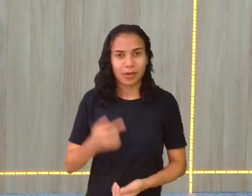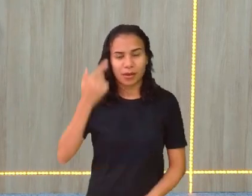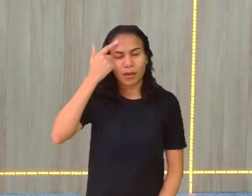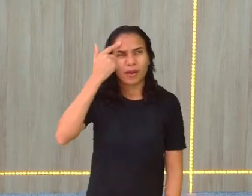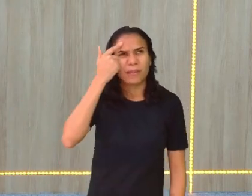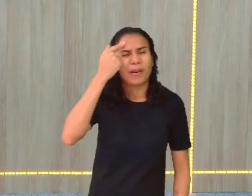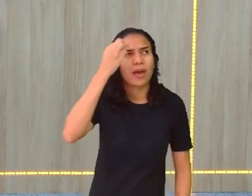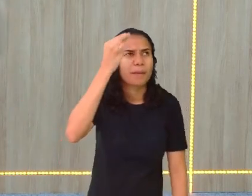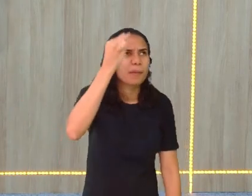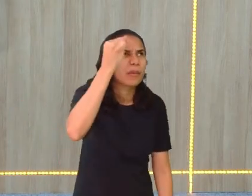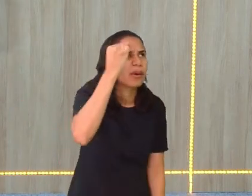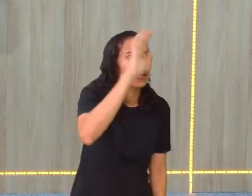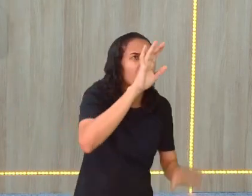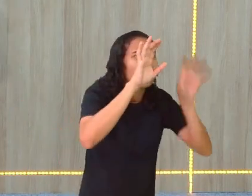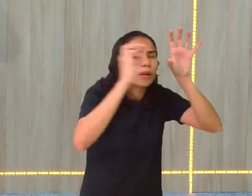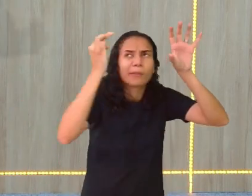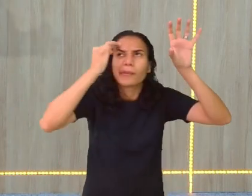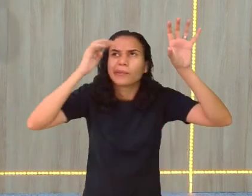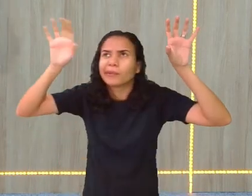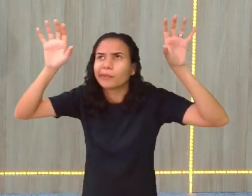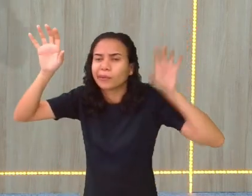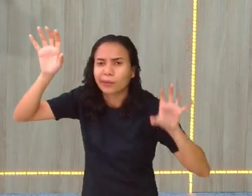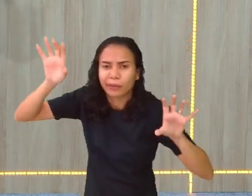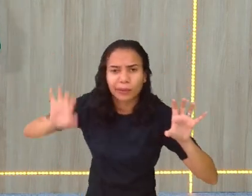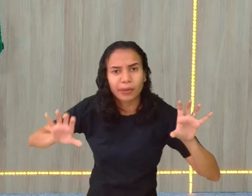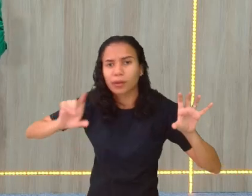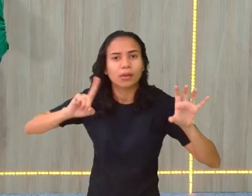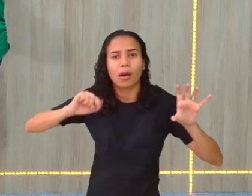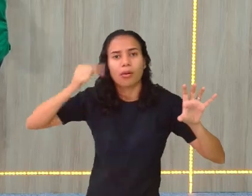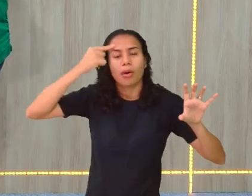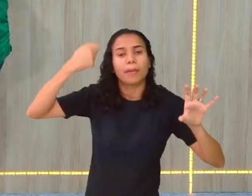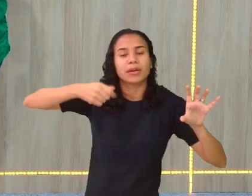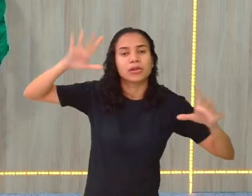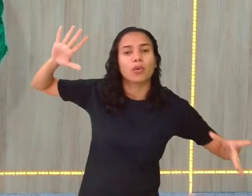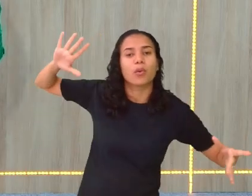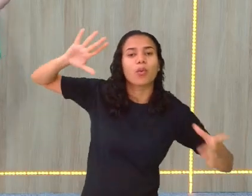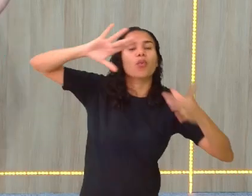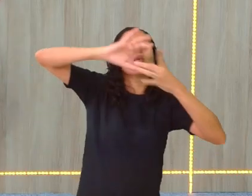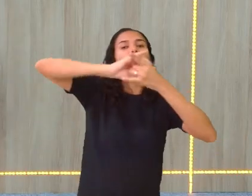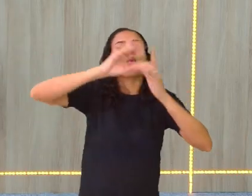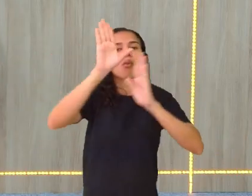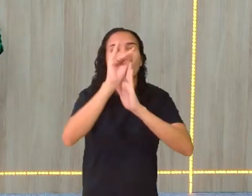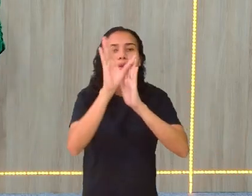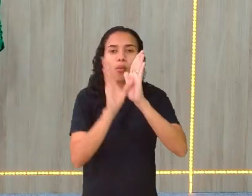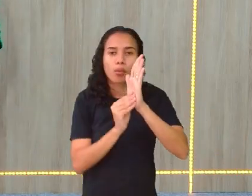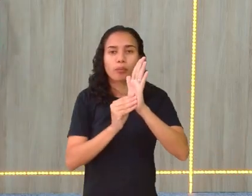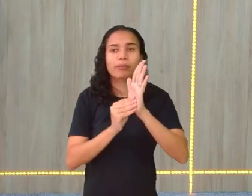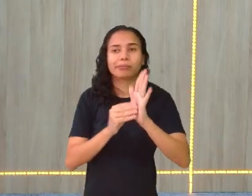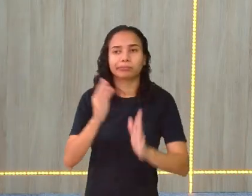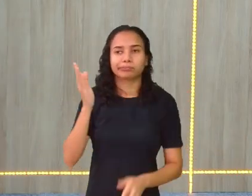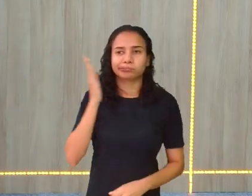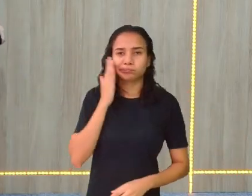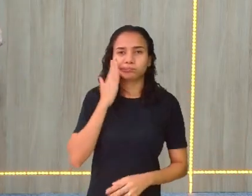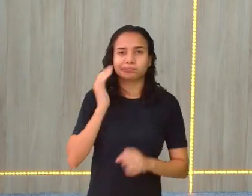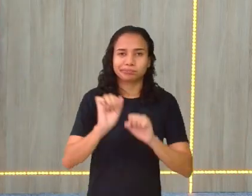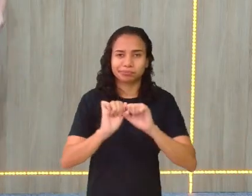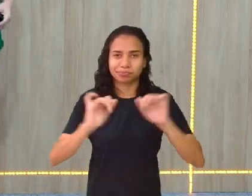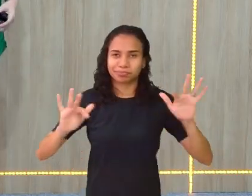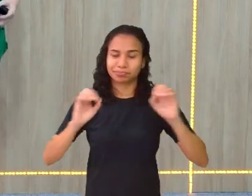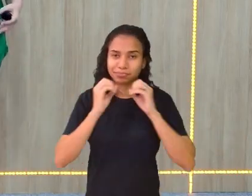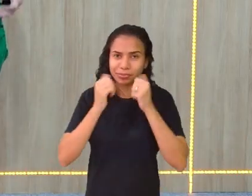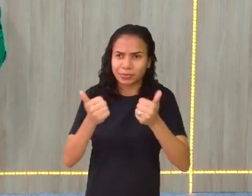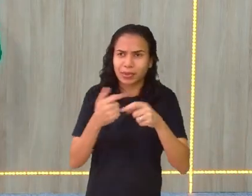decorar. Tenho que aprender isso, tenho que aprender isso. Não, eu tenho que relacionar os conteúdos. Bem,